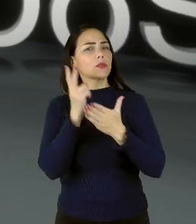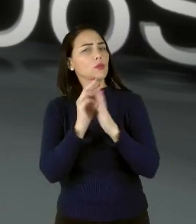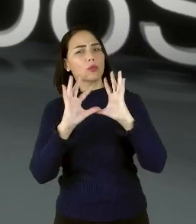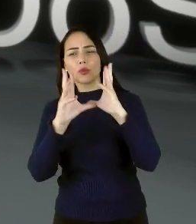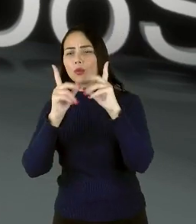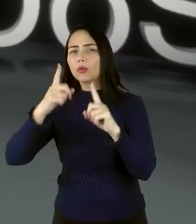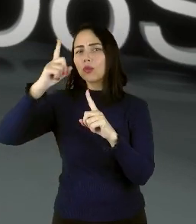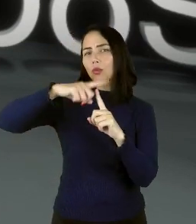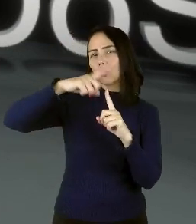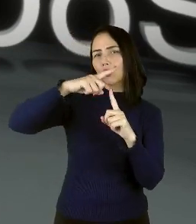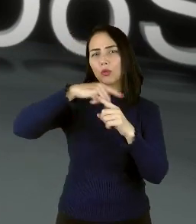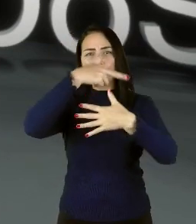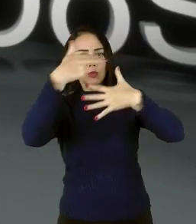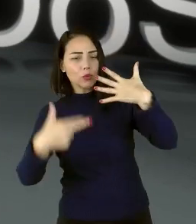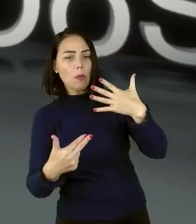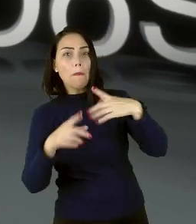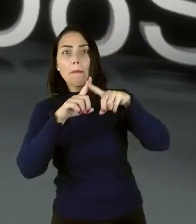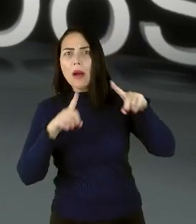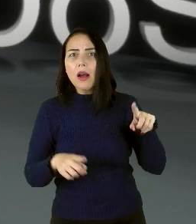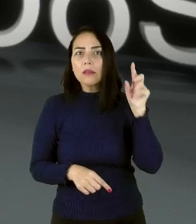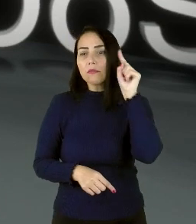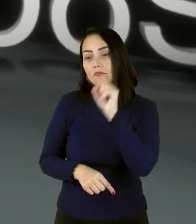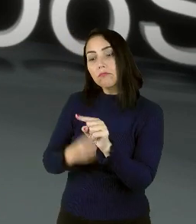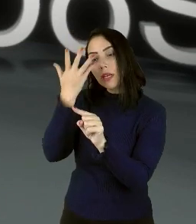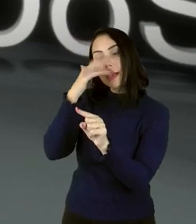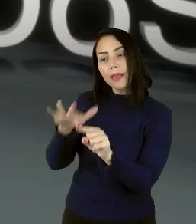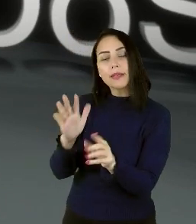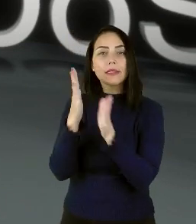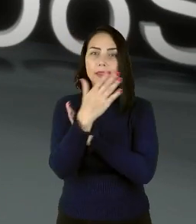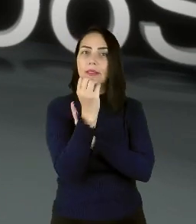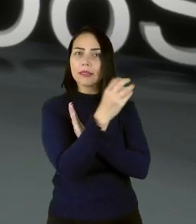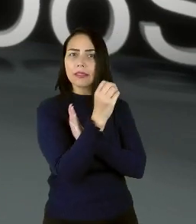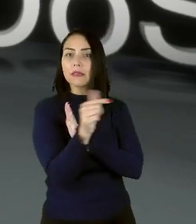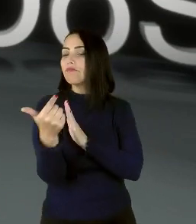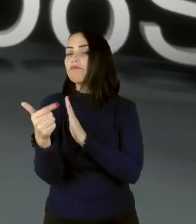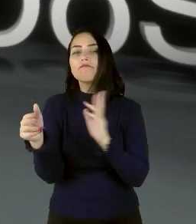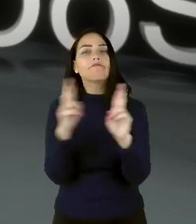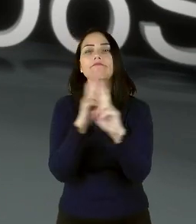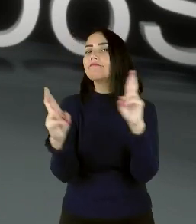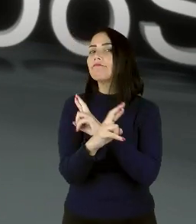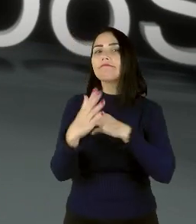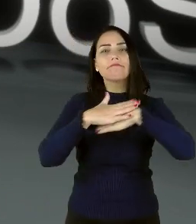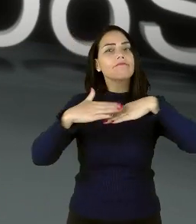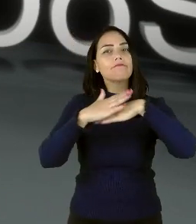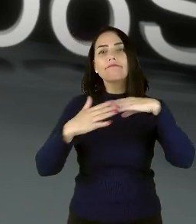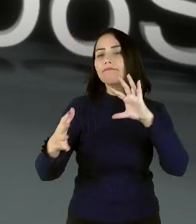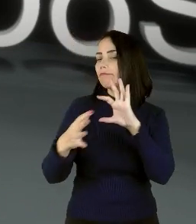os tipos. No entanto, uma criança refugiada não possui tal relação afetiva. Você